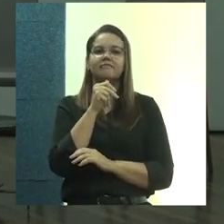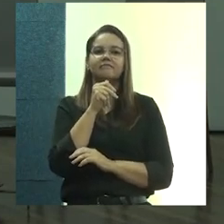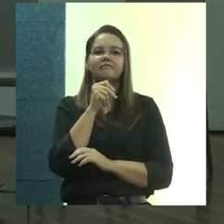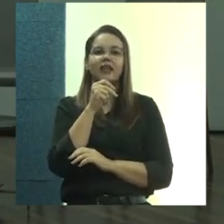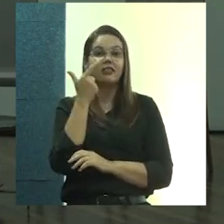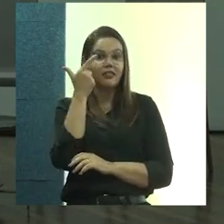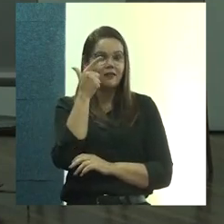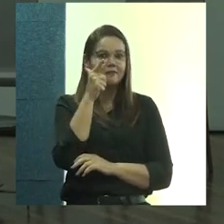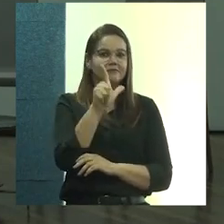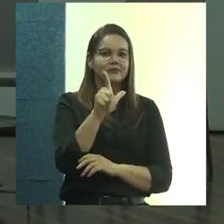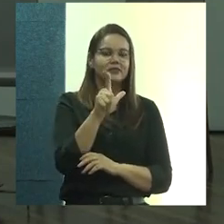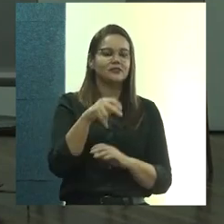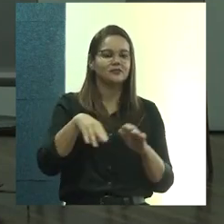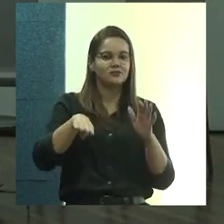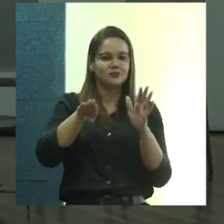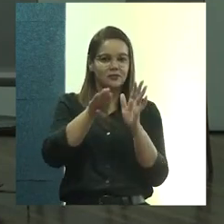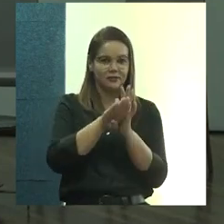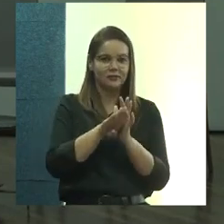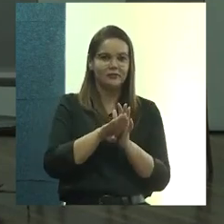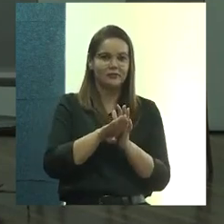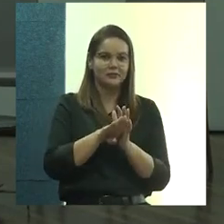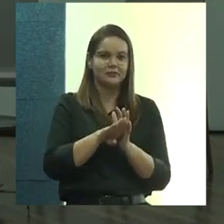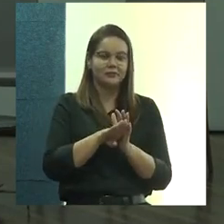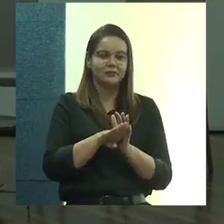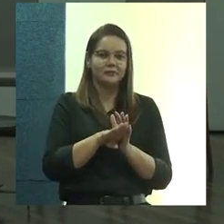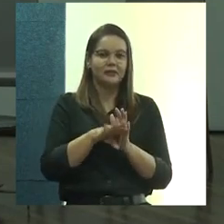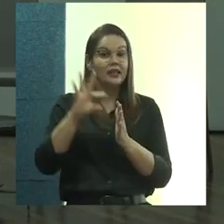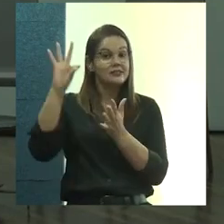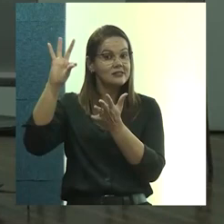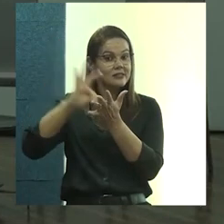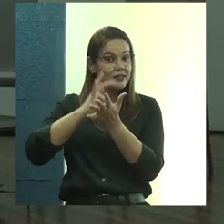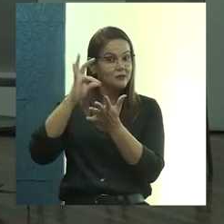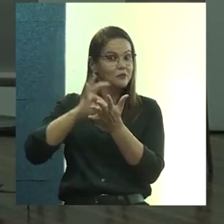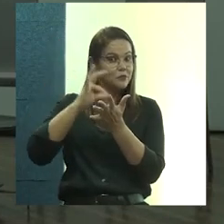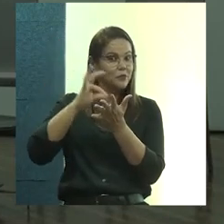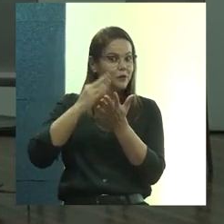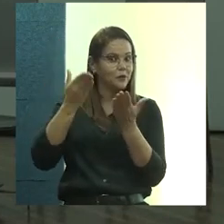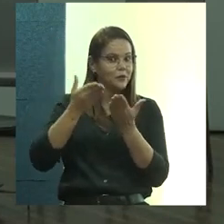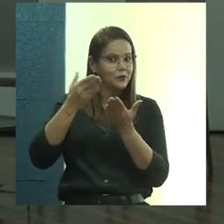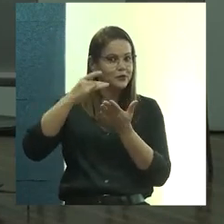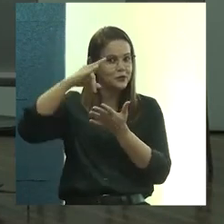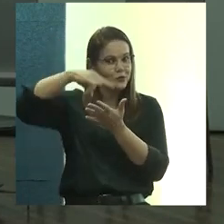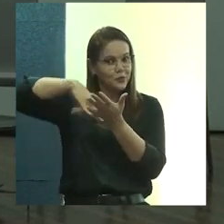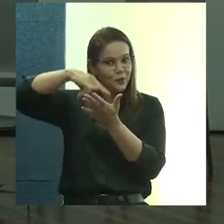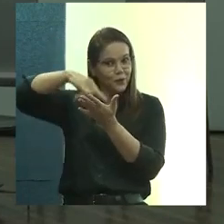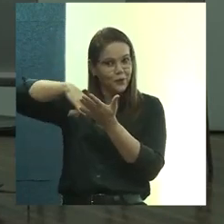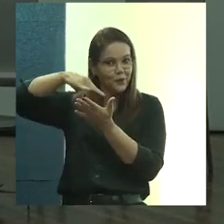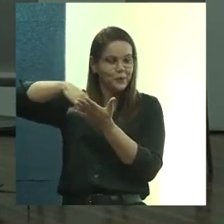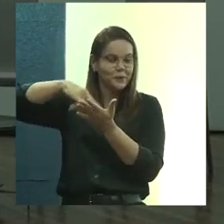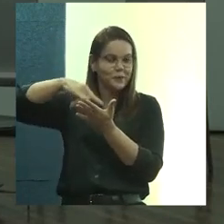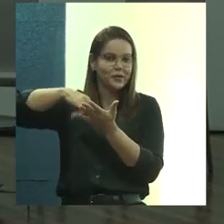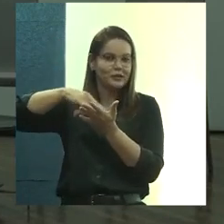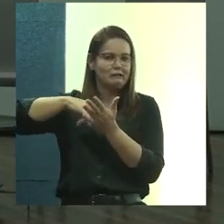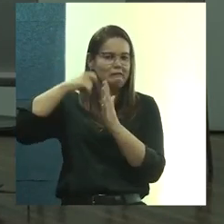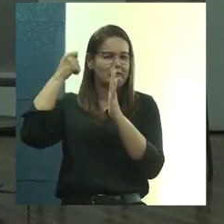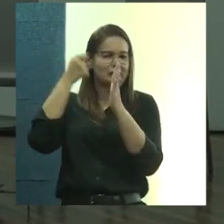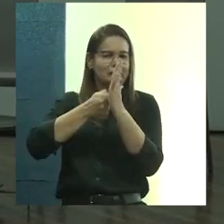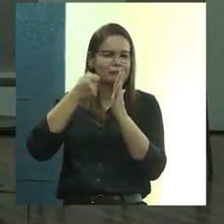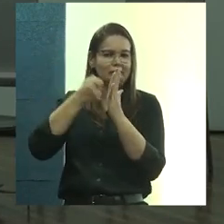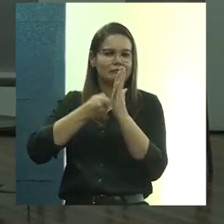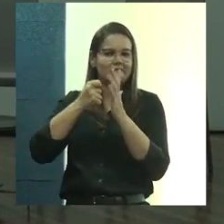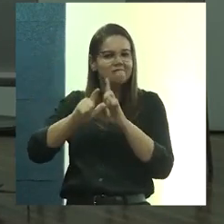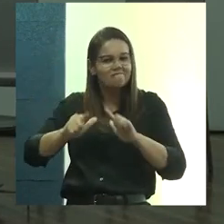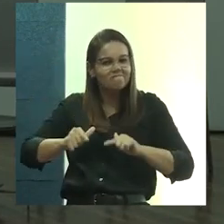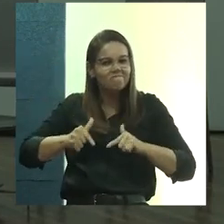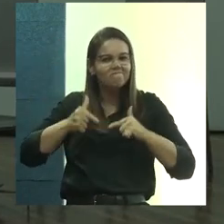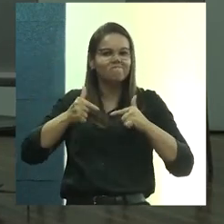chegar na assinatura do termo, isso foi uma luta